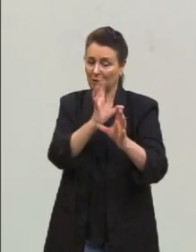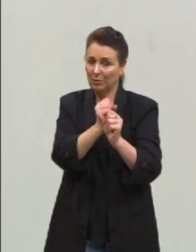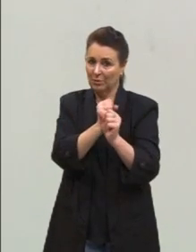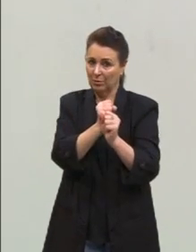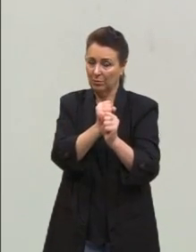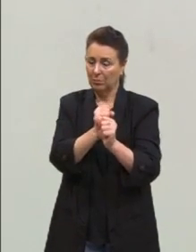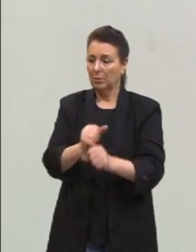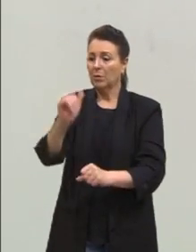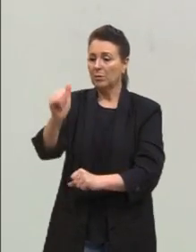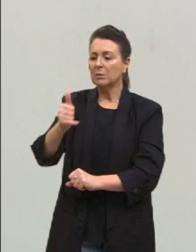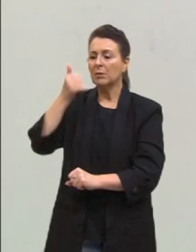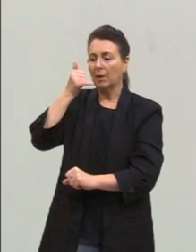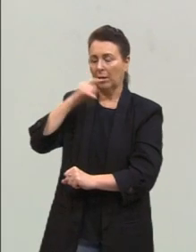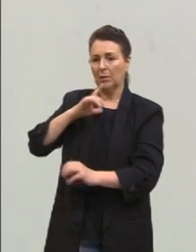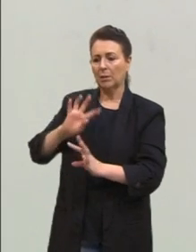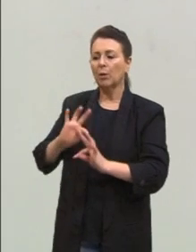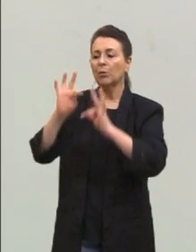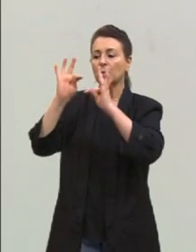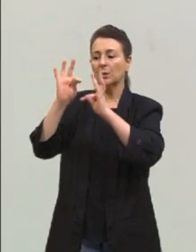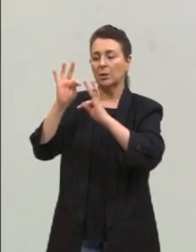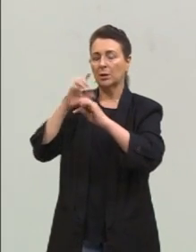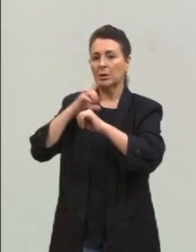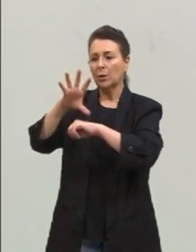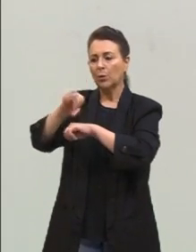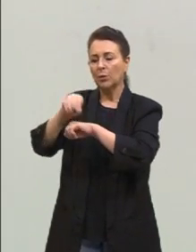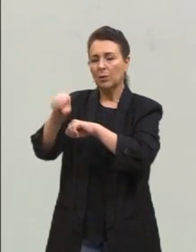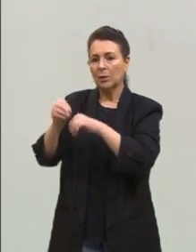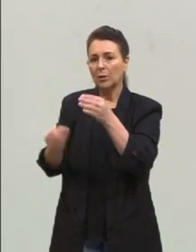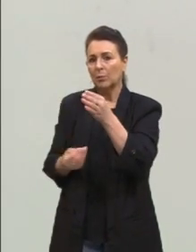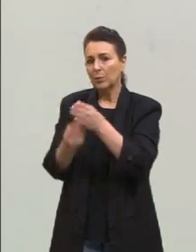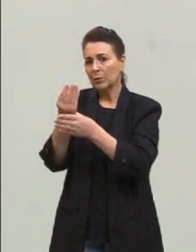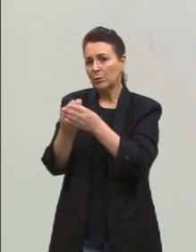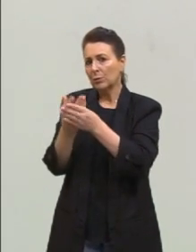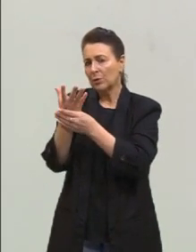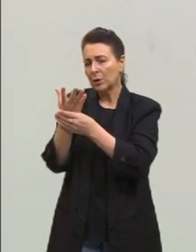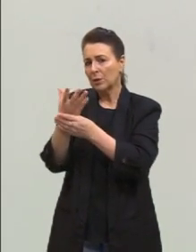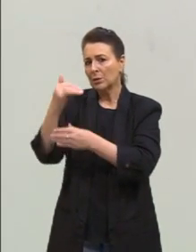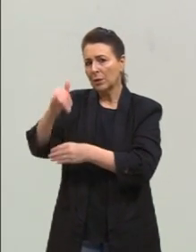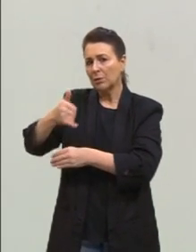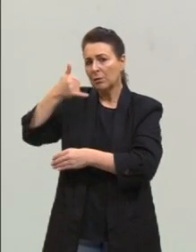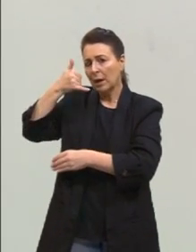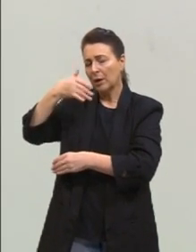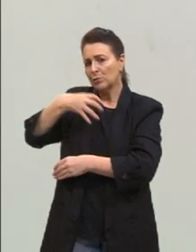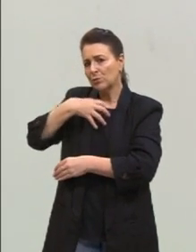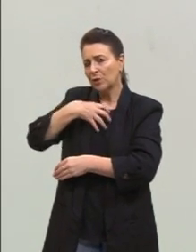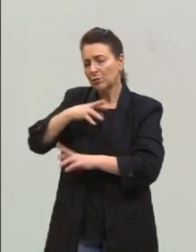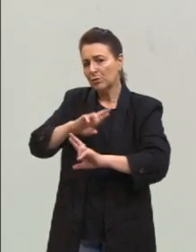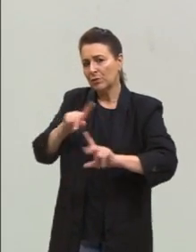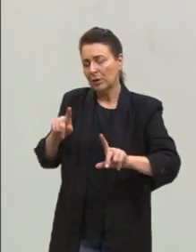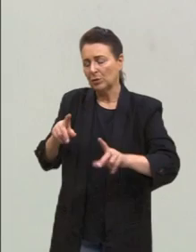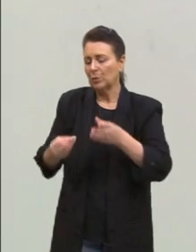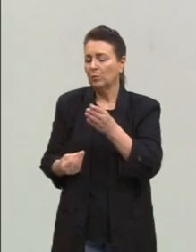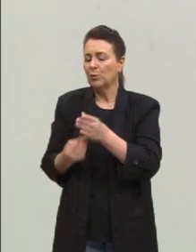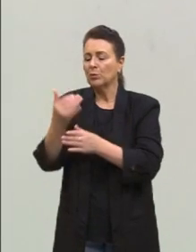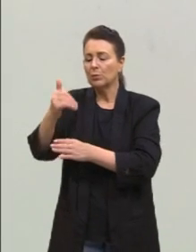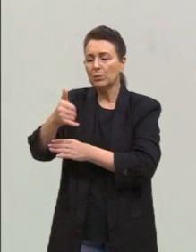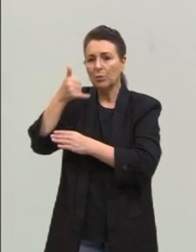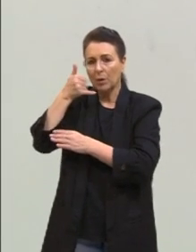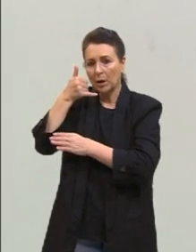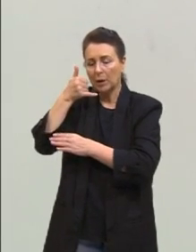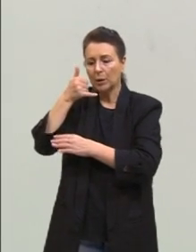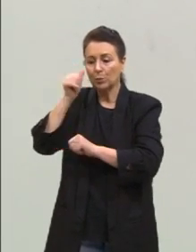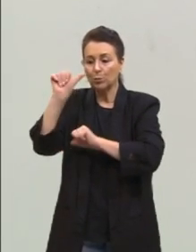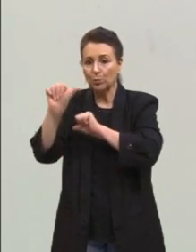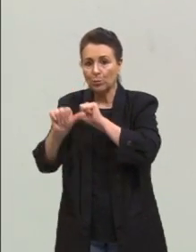tecnologia, tem conhecimento suficiente pra produzir celulares de outras formas, né? Produzir um celular, por exemplo, que tu possa trocar as